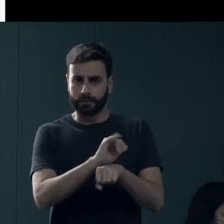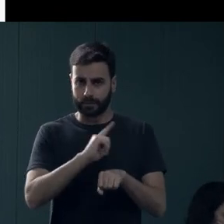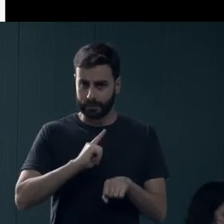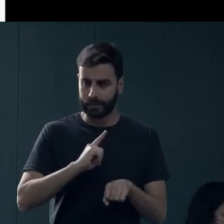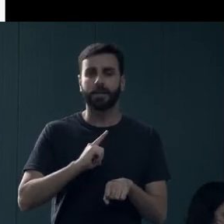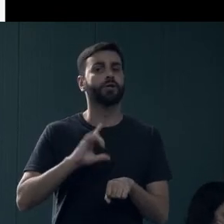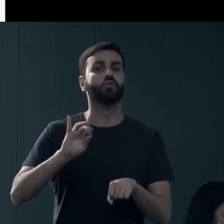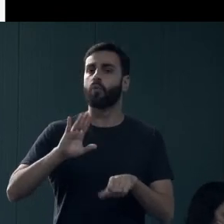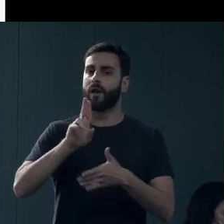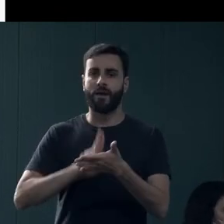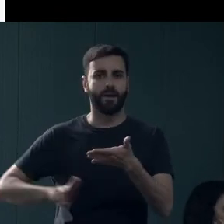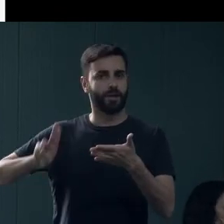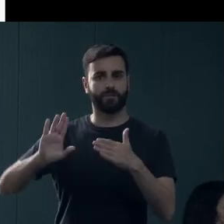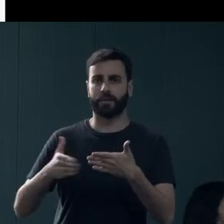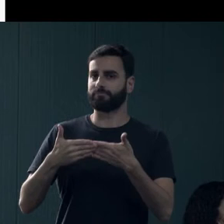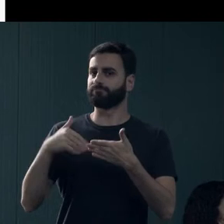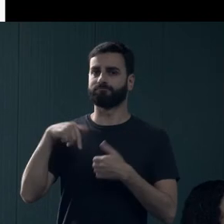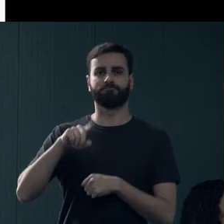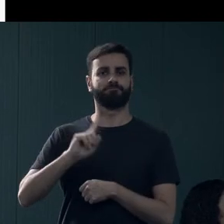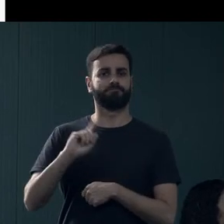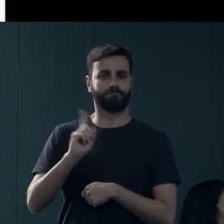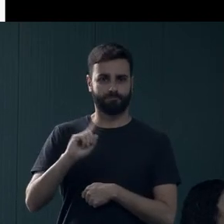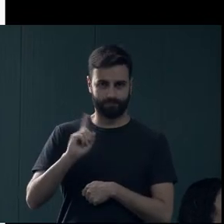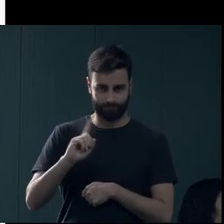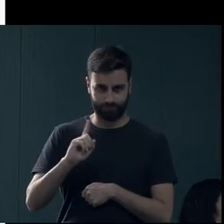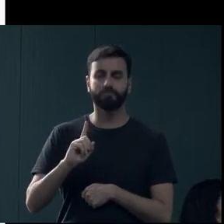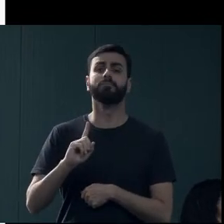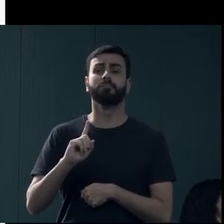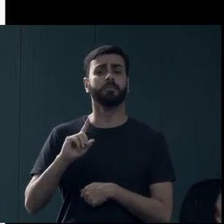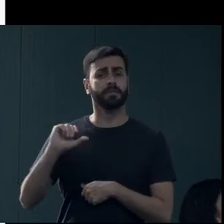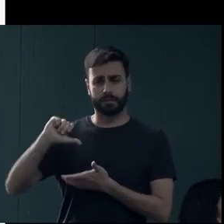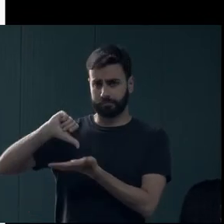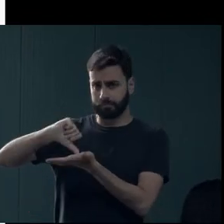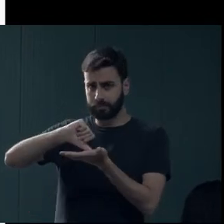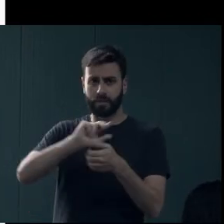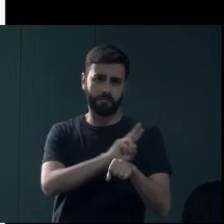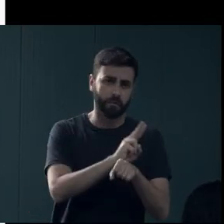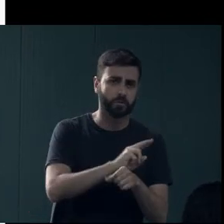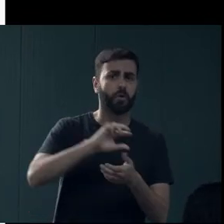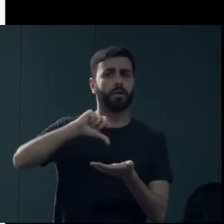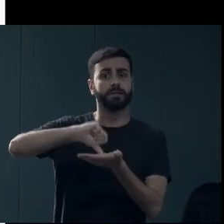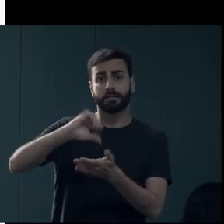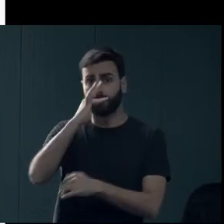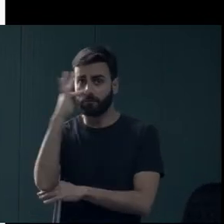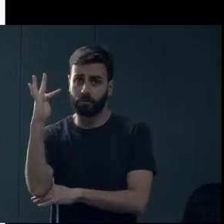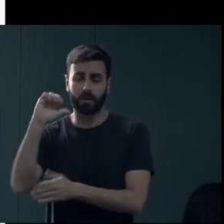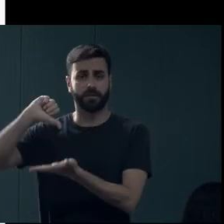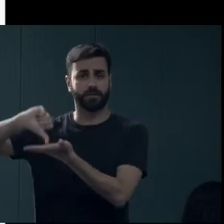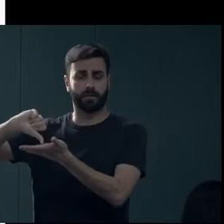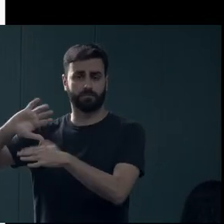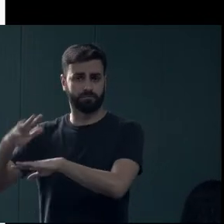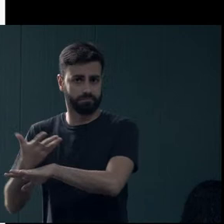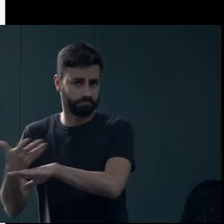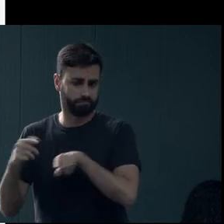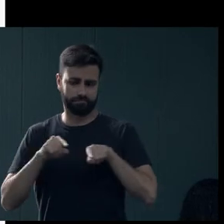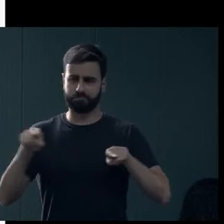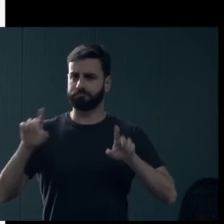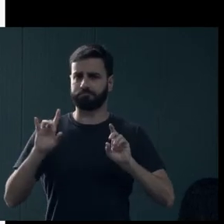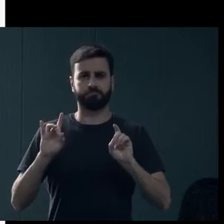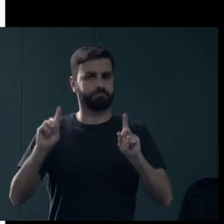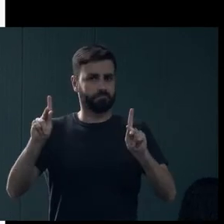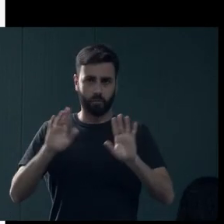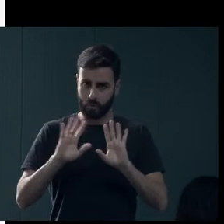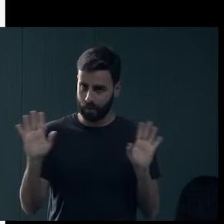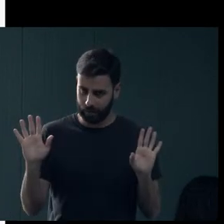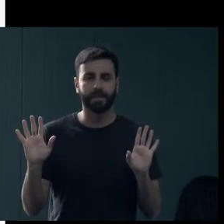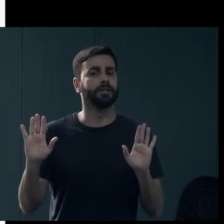extrapolam os muros da universidade, seja no campus UFV, seja no campus florestal, seja no campus de Rio Paranaíba.